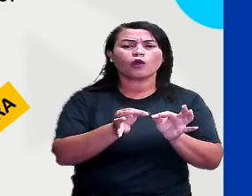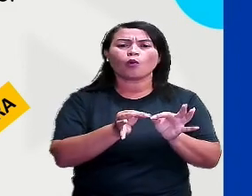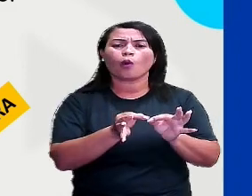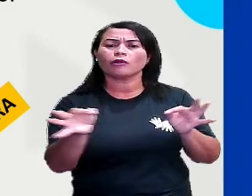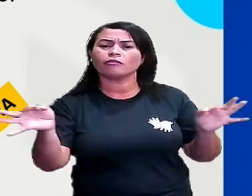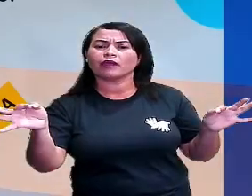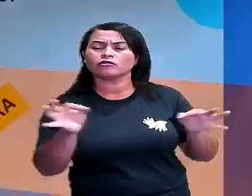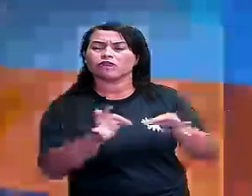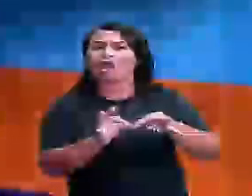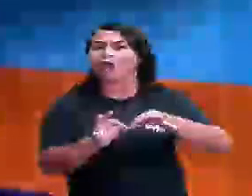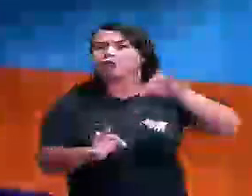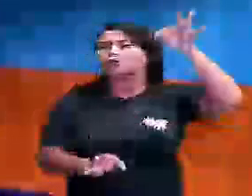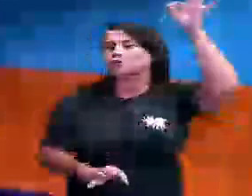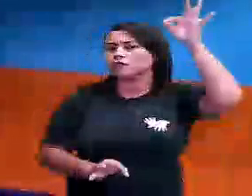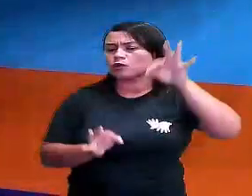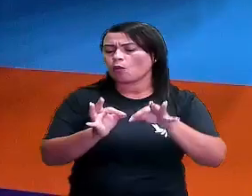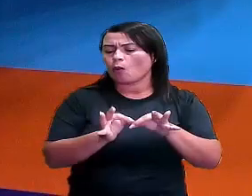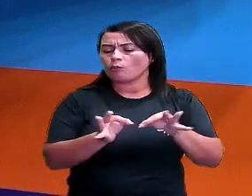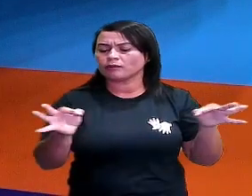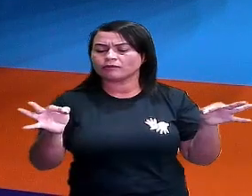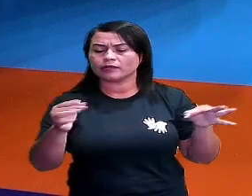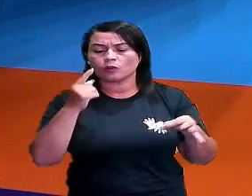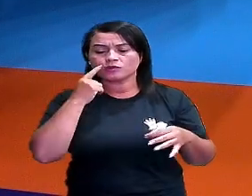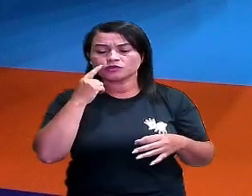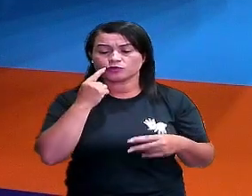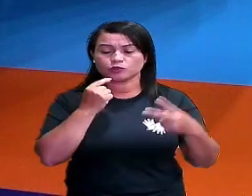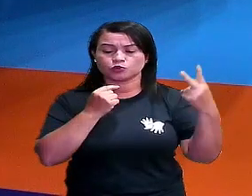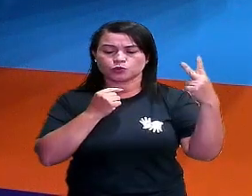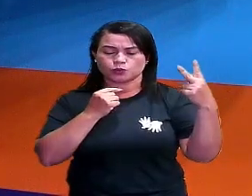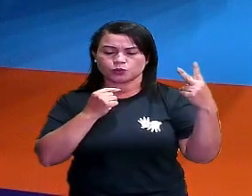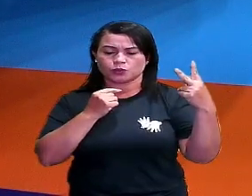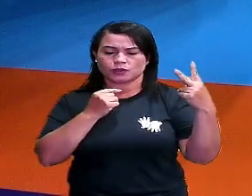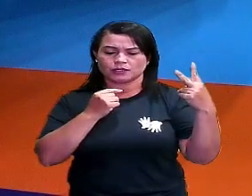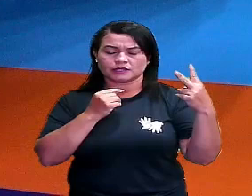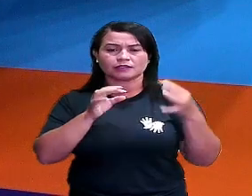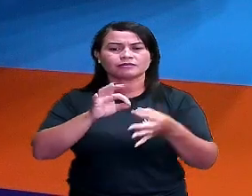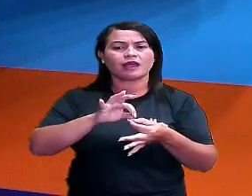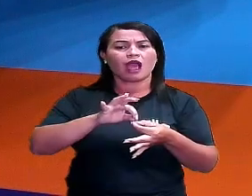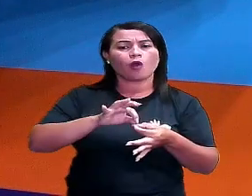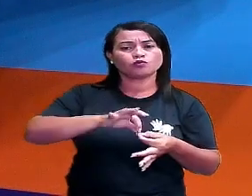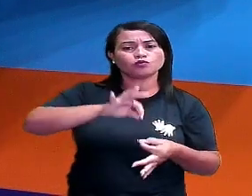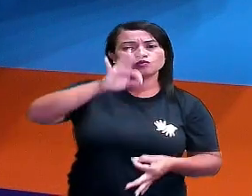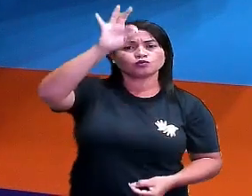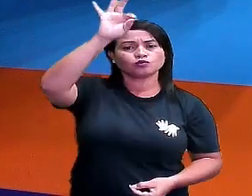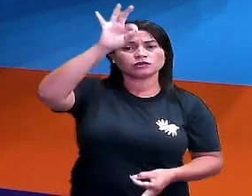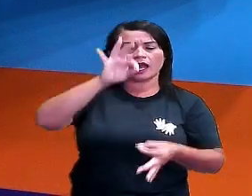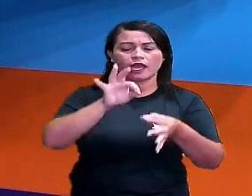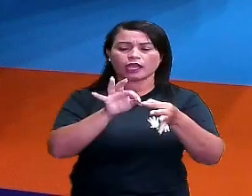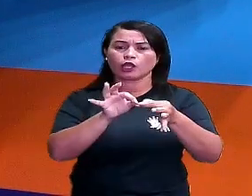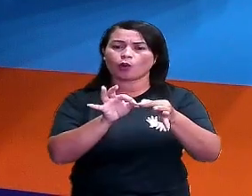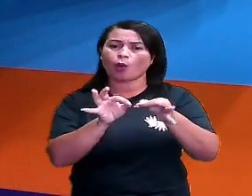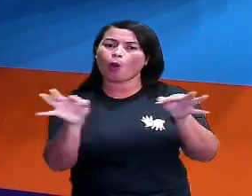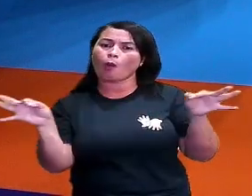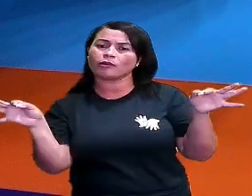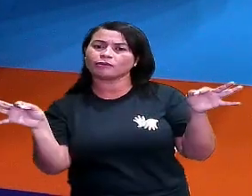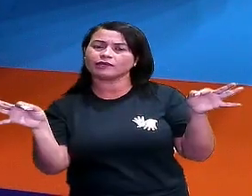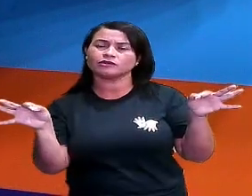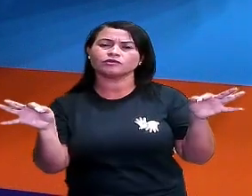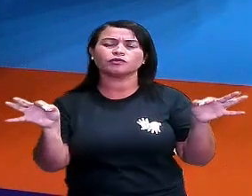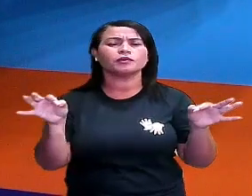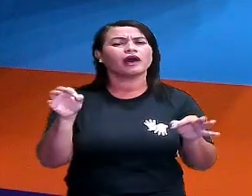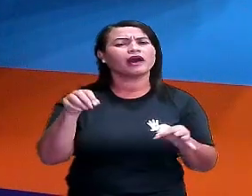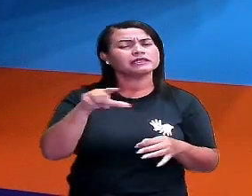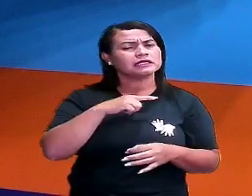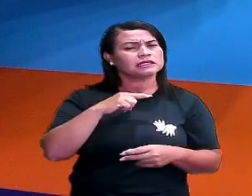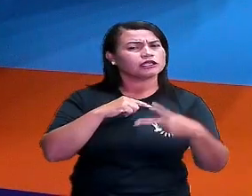aqui o quadrado. A gente tem aqui, ó, ele diz que duas dimensões. Altura e comprimento. Então se ele